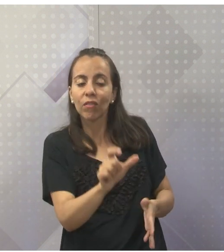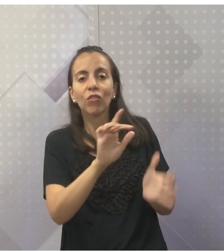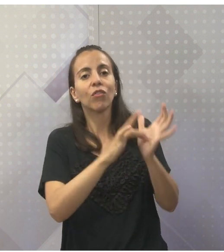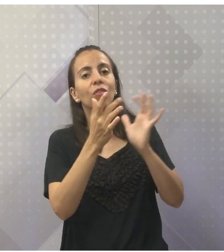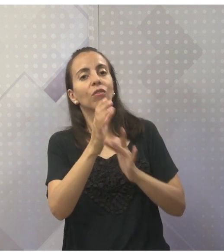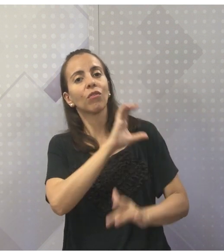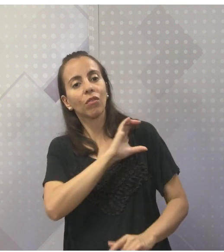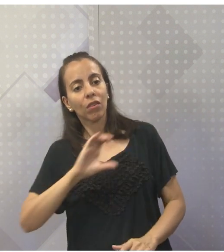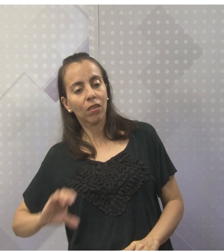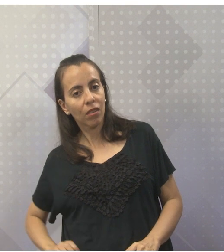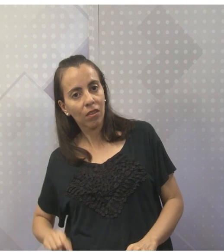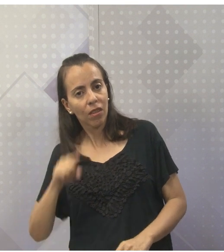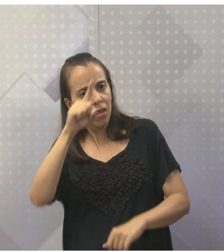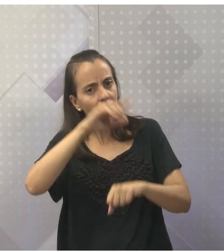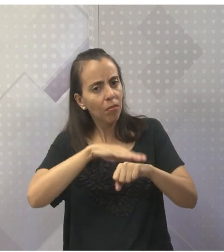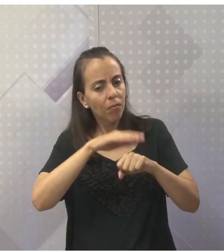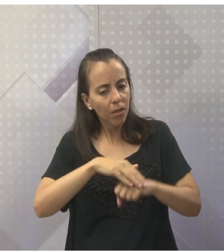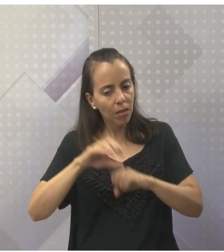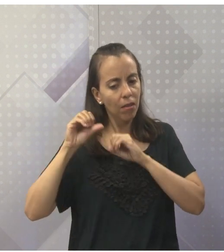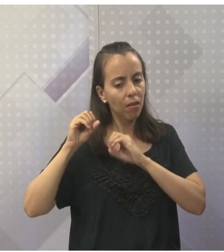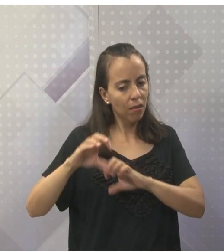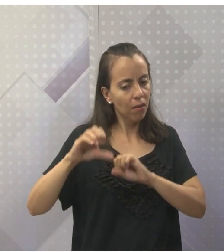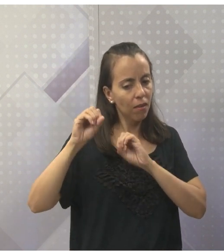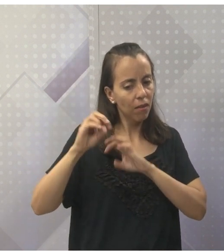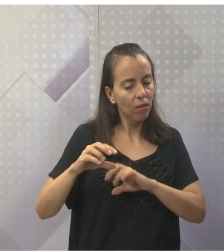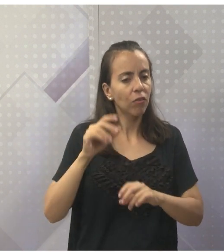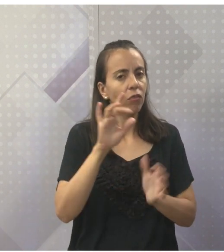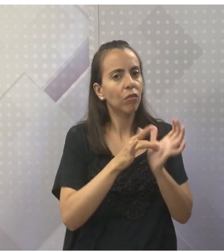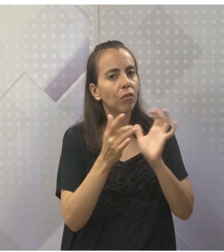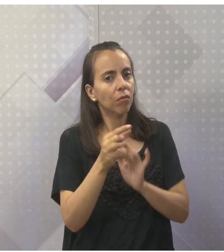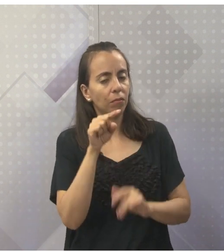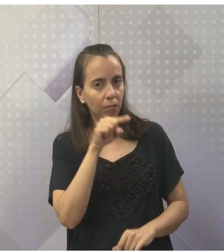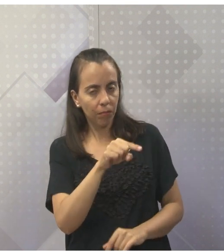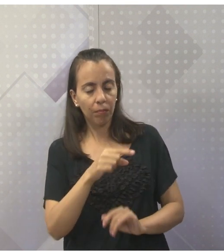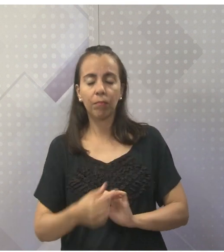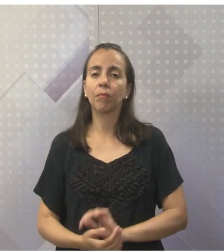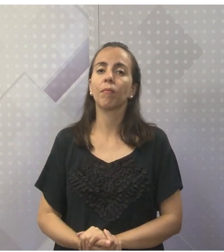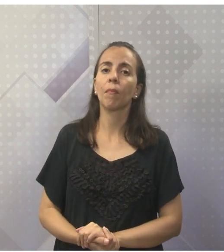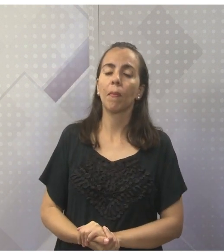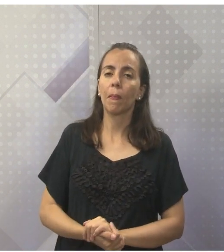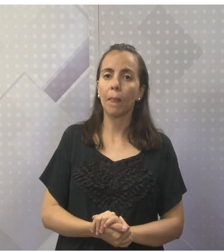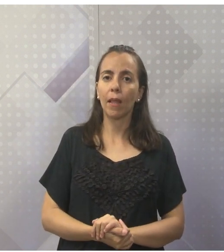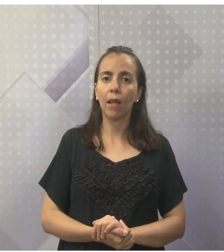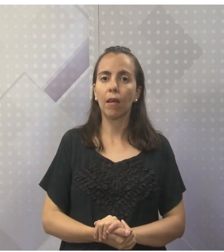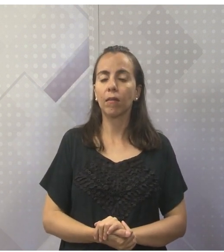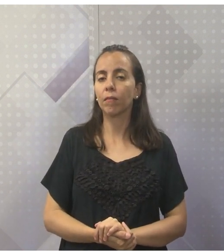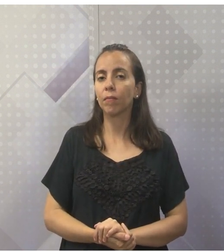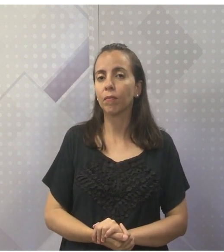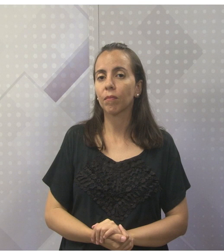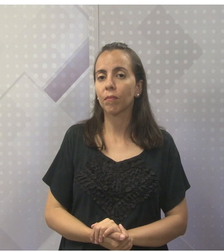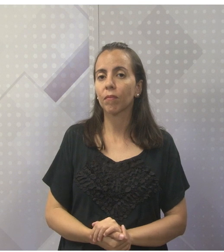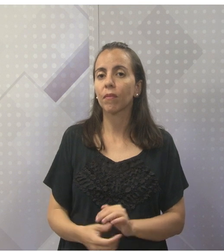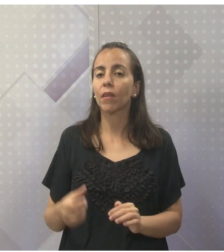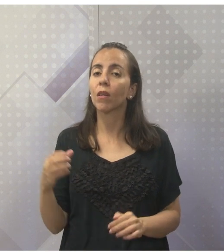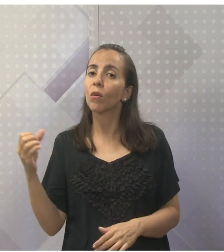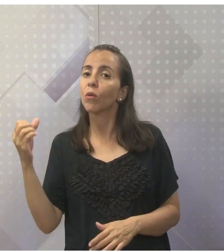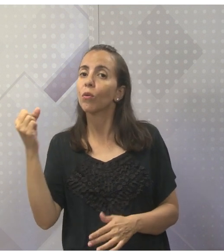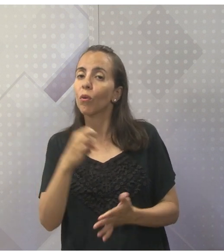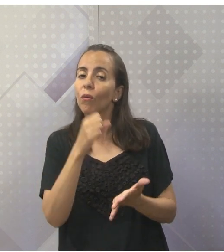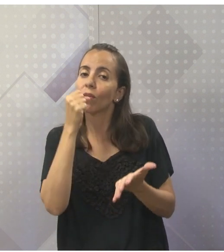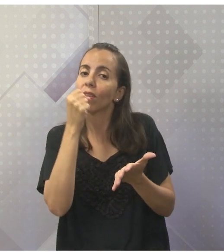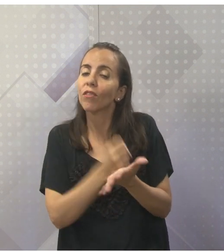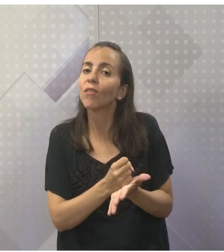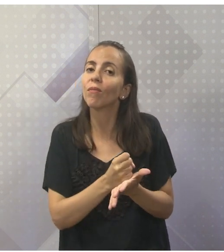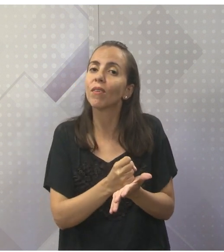ensinamentos de quem? De Jesus, de Nazaré. Tais como são apresentados no Novo Testamento,